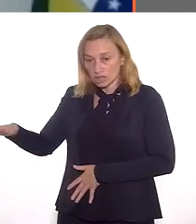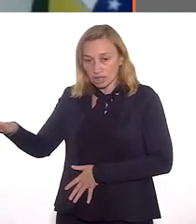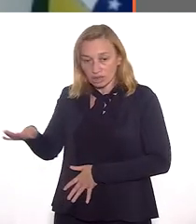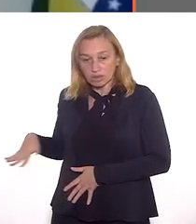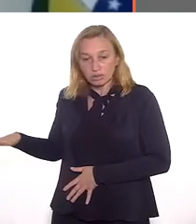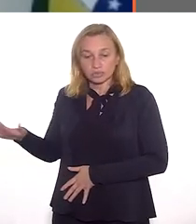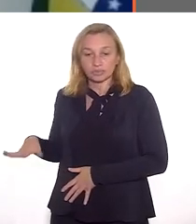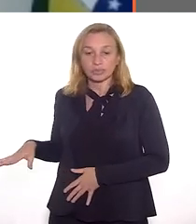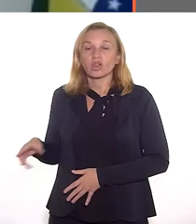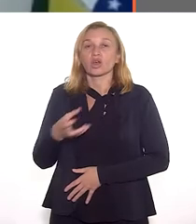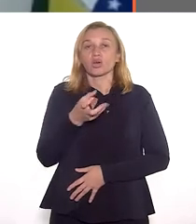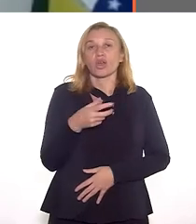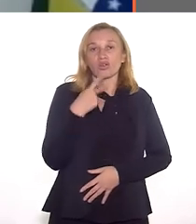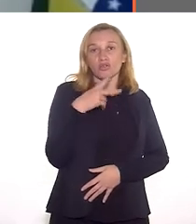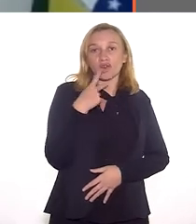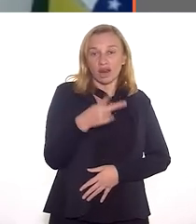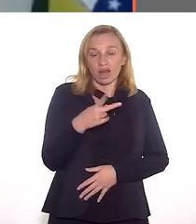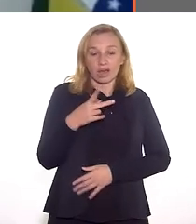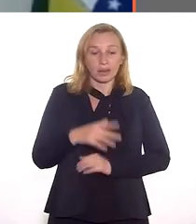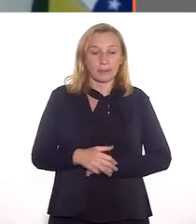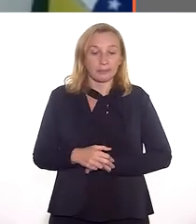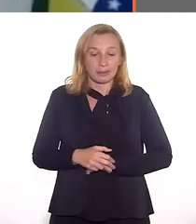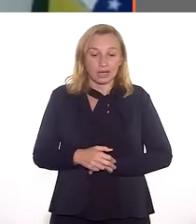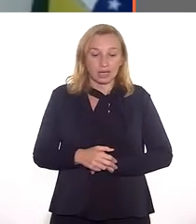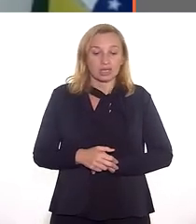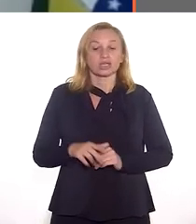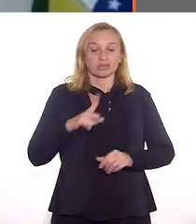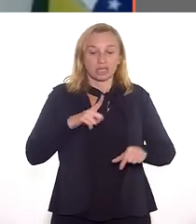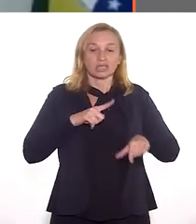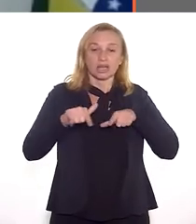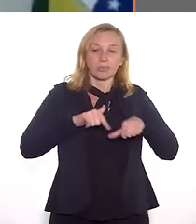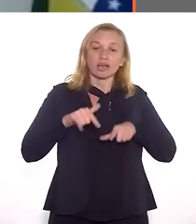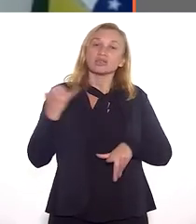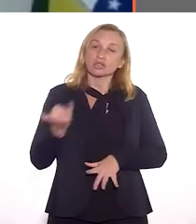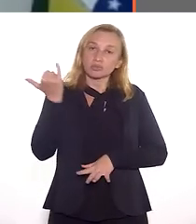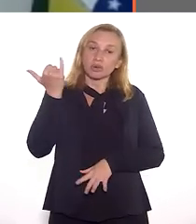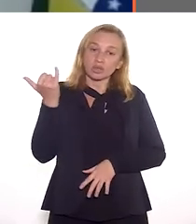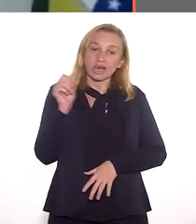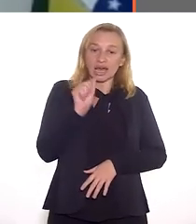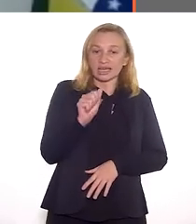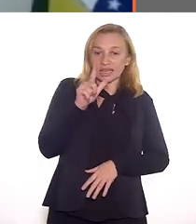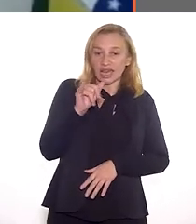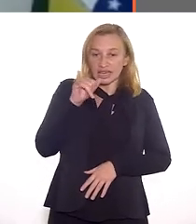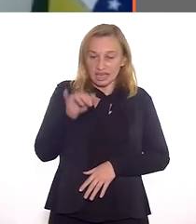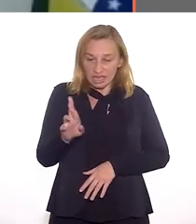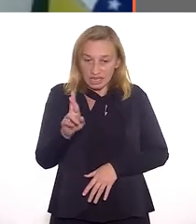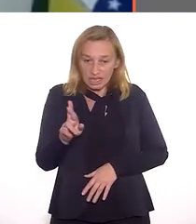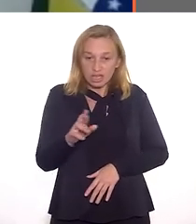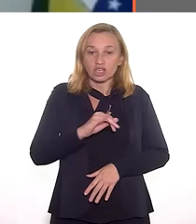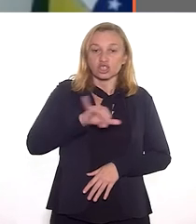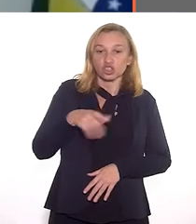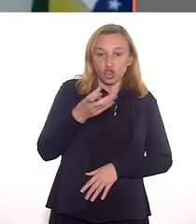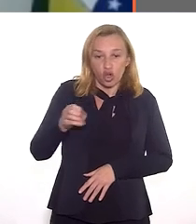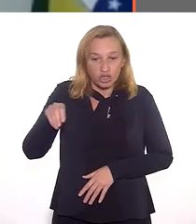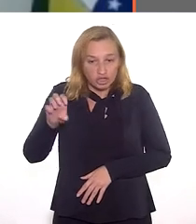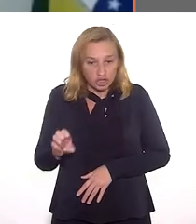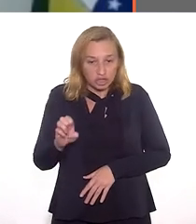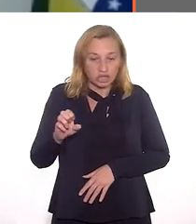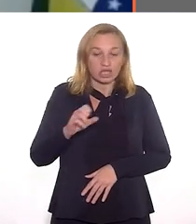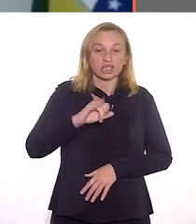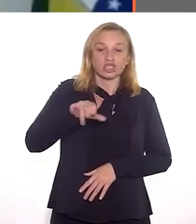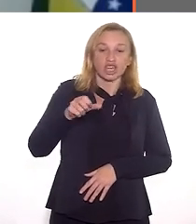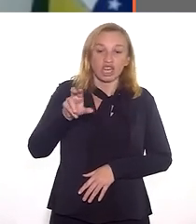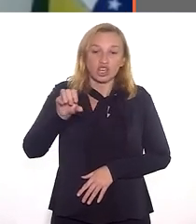territórios, que é muito importante levar em conta. Eu quero aqui citar, não vou citar todo mundo, mas tem trabalhos importantíssimos, do Adair Rocha,